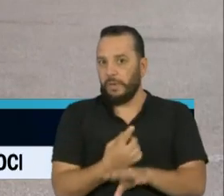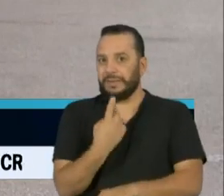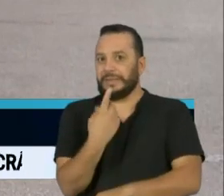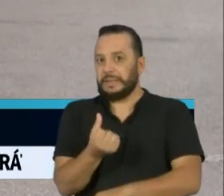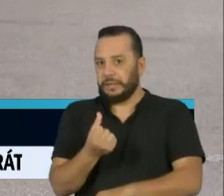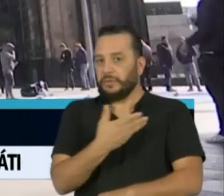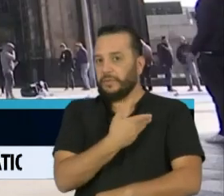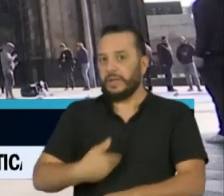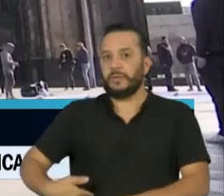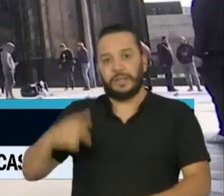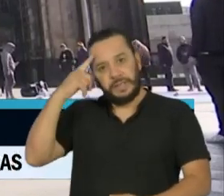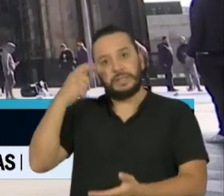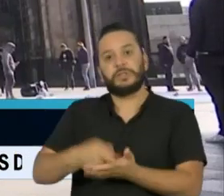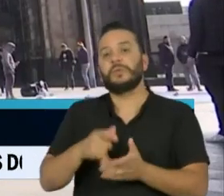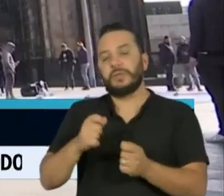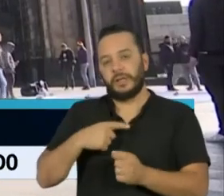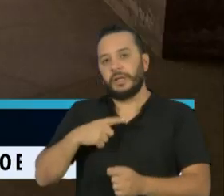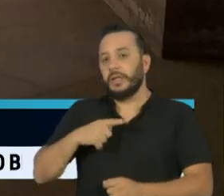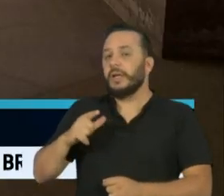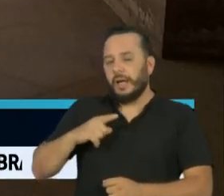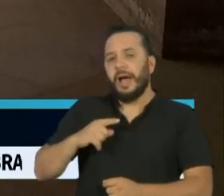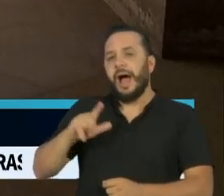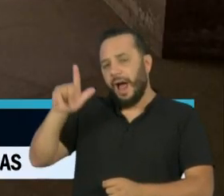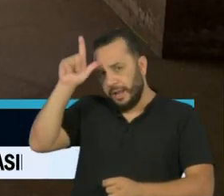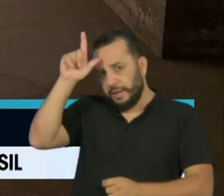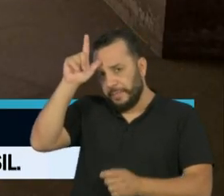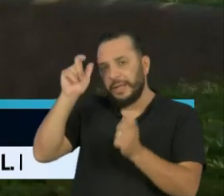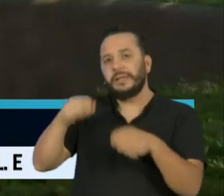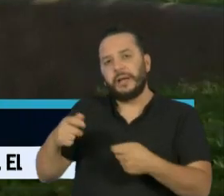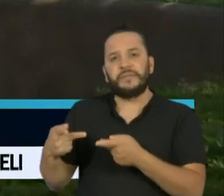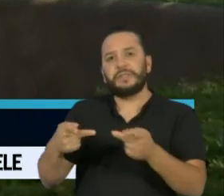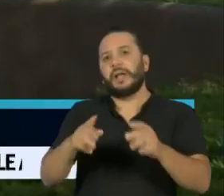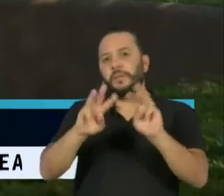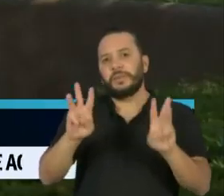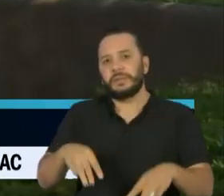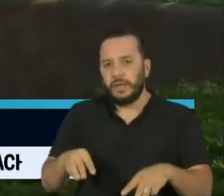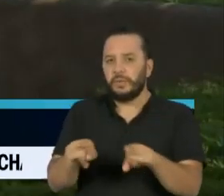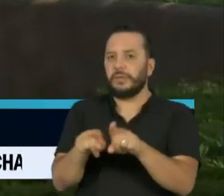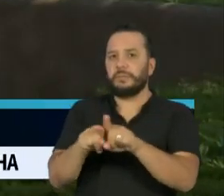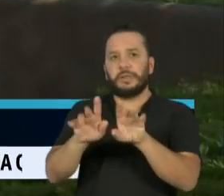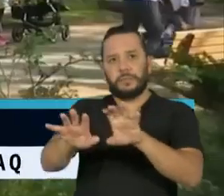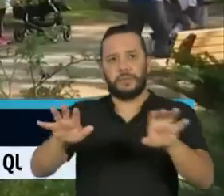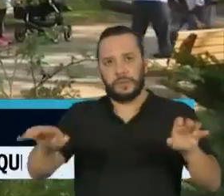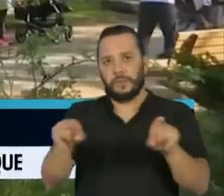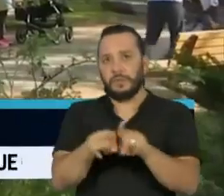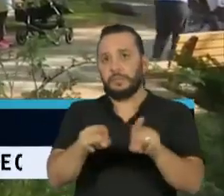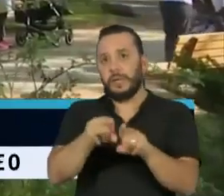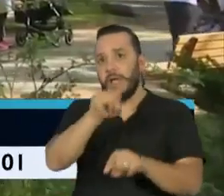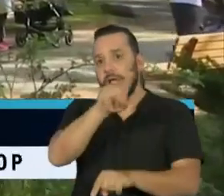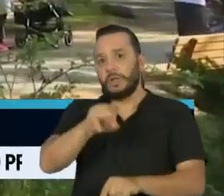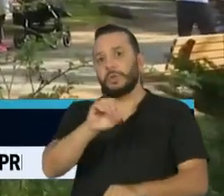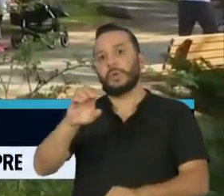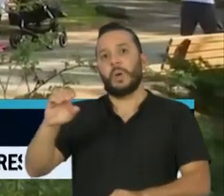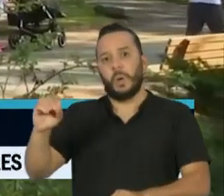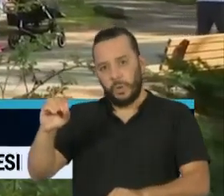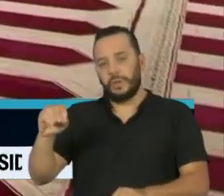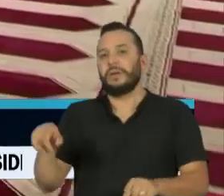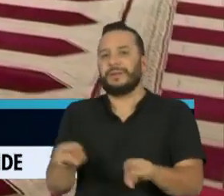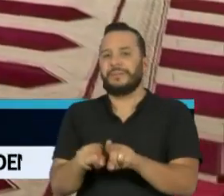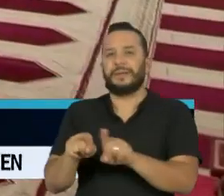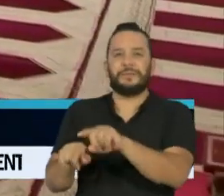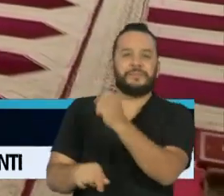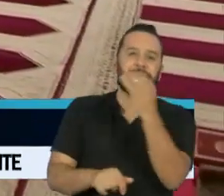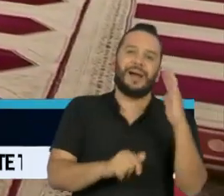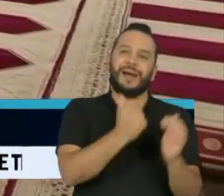decidiram que os alemães poderão voltar em breve a visitar museus, exposições e zoológicos, levar as crianças ao parquinho